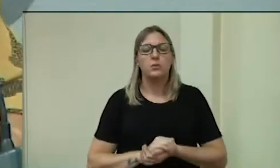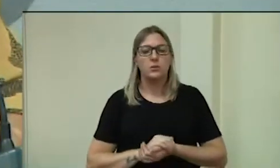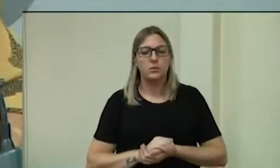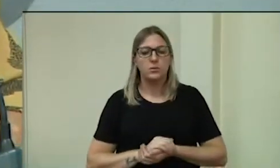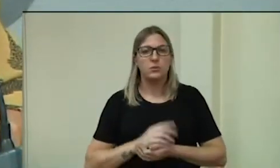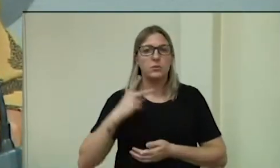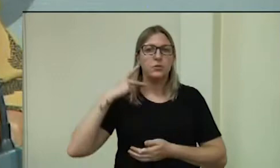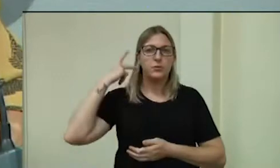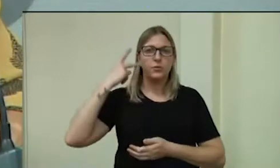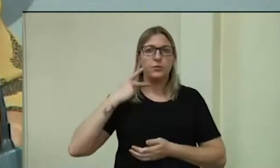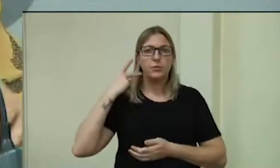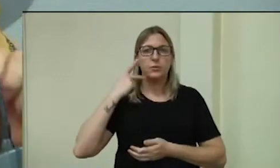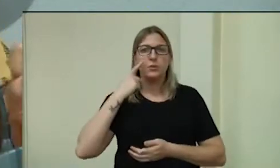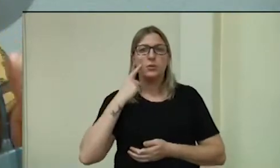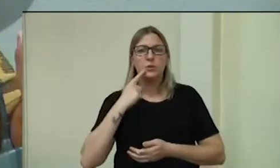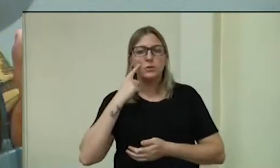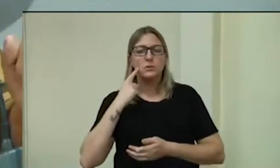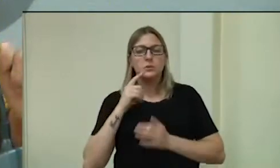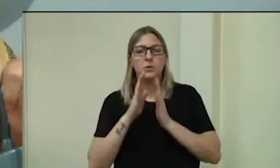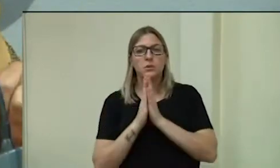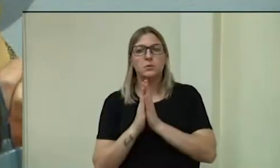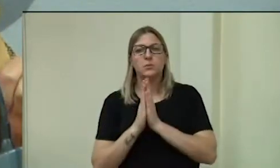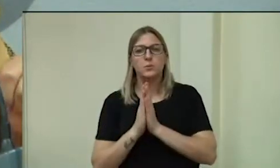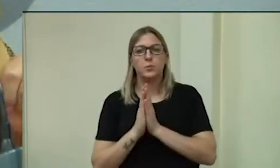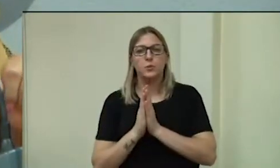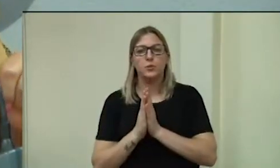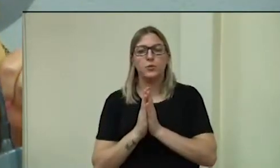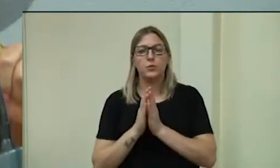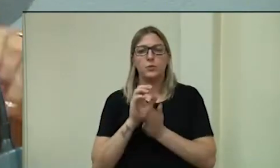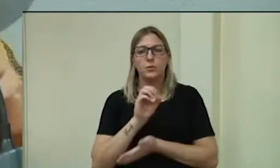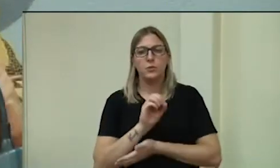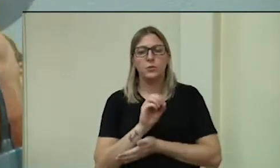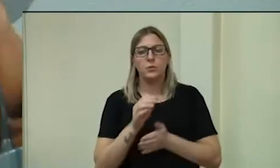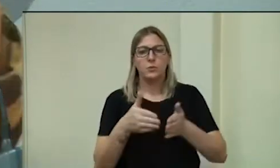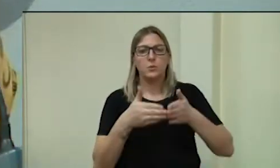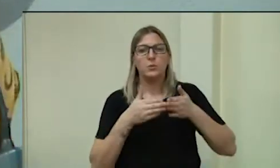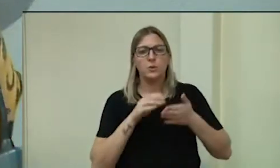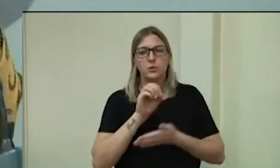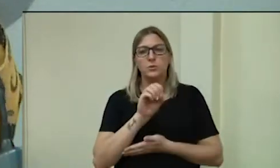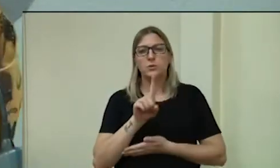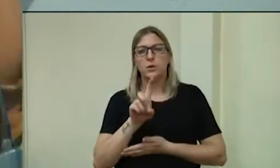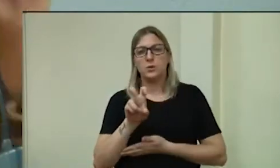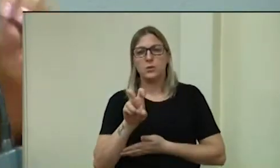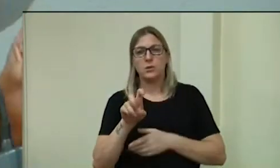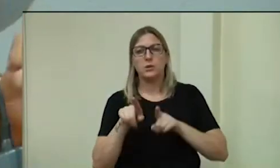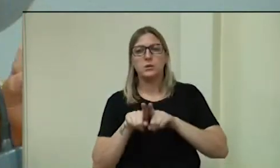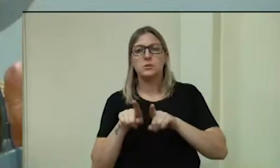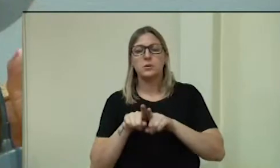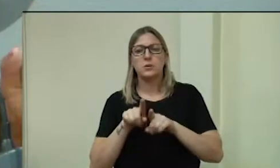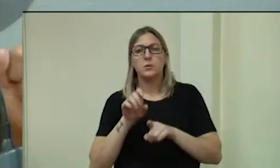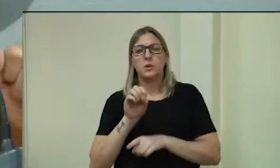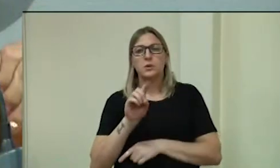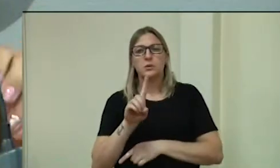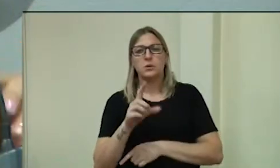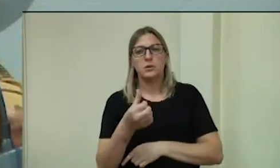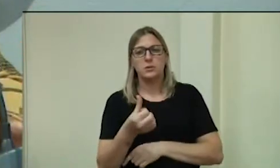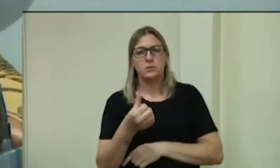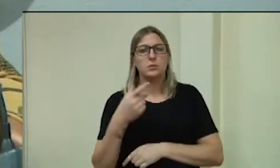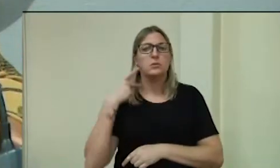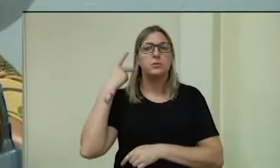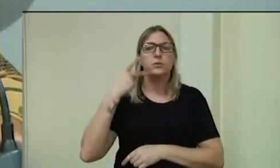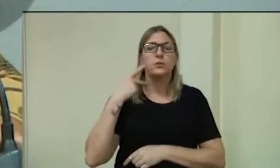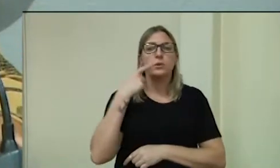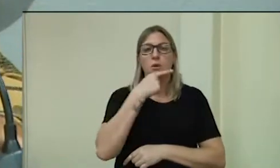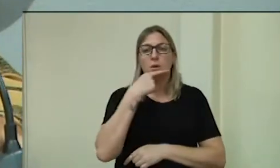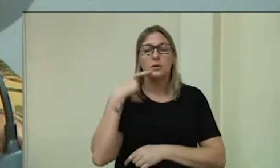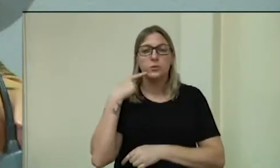Vereadora Sandra, então, por favor, os requerimentos 015, da vereadora Sandra, e o requerimento número 016, do vereador